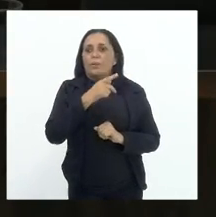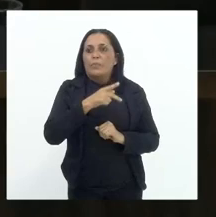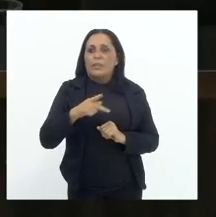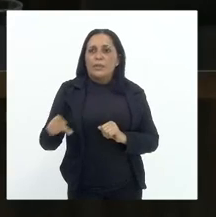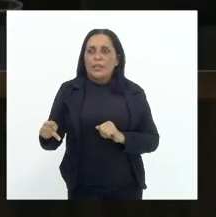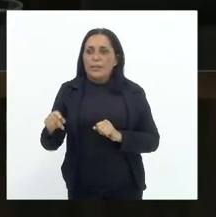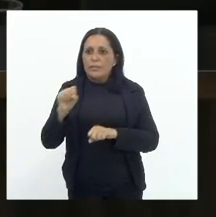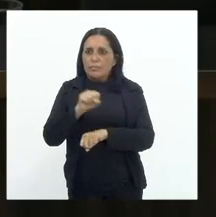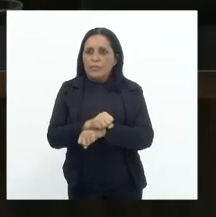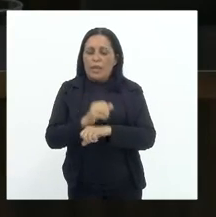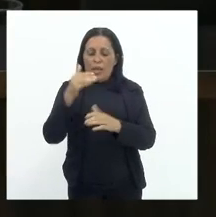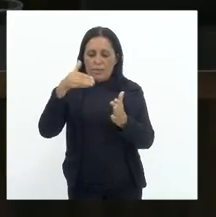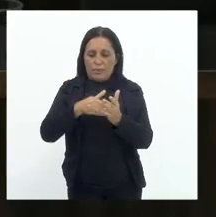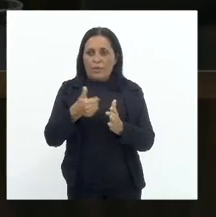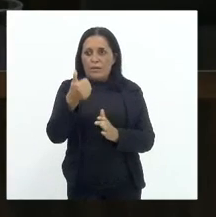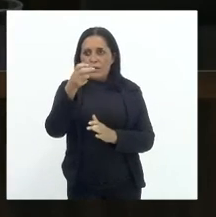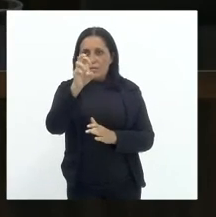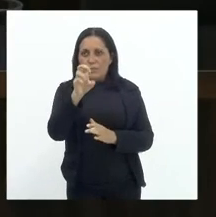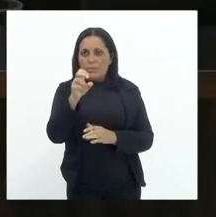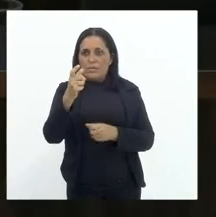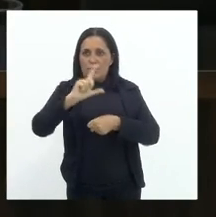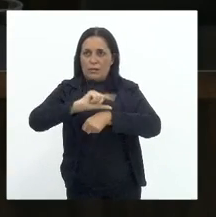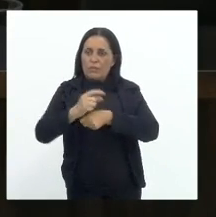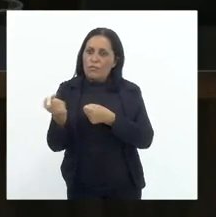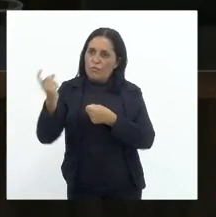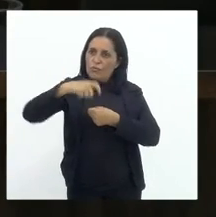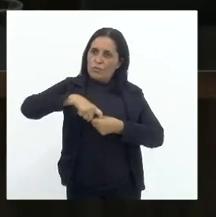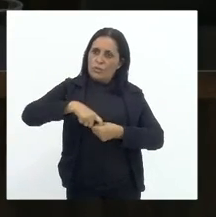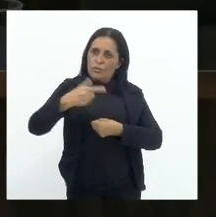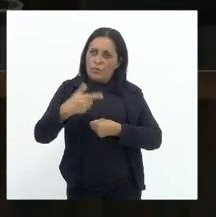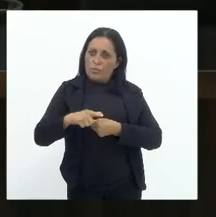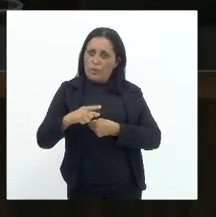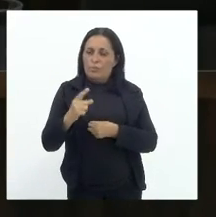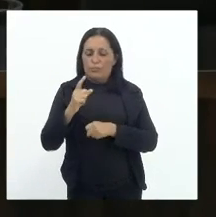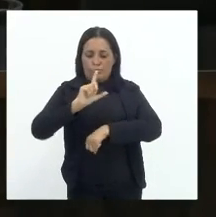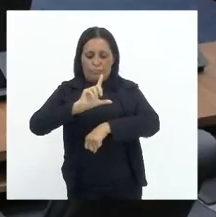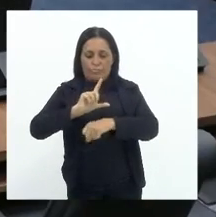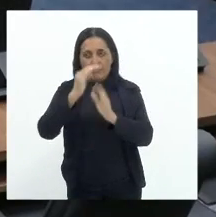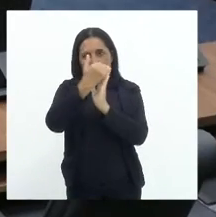até as 15 horas, quando retornaremos com a ordem do dia.